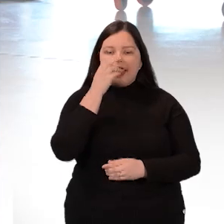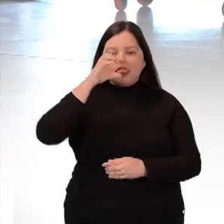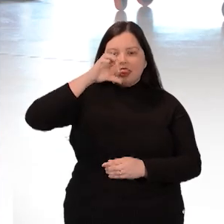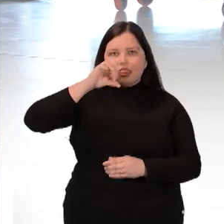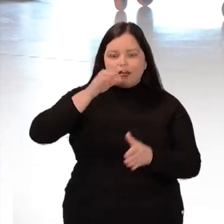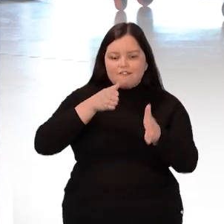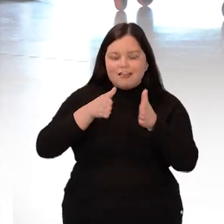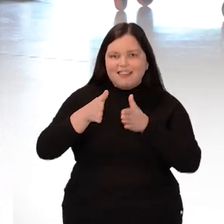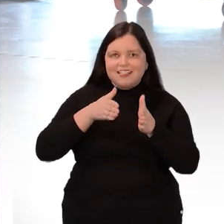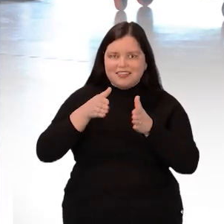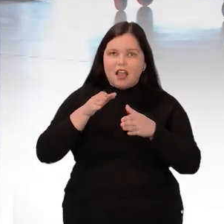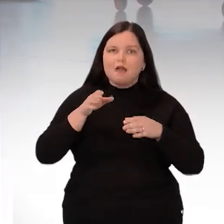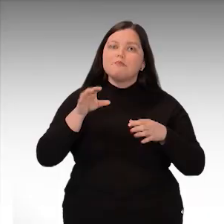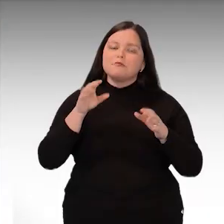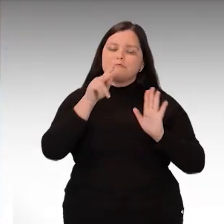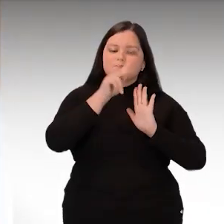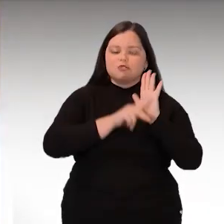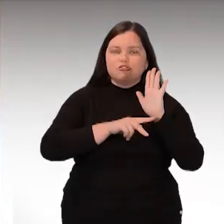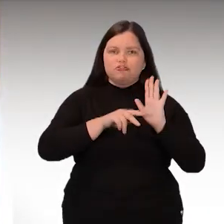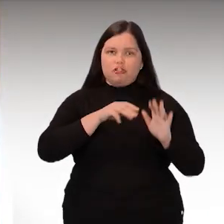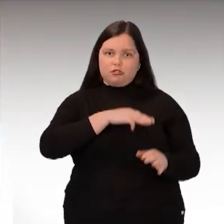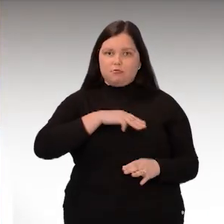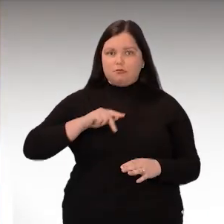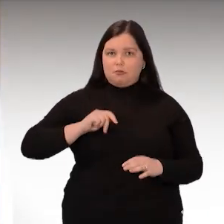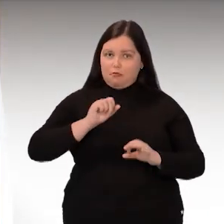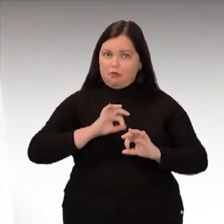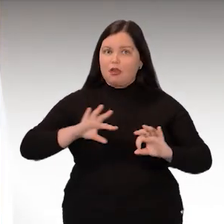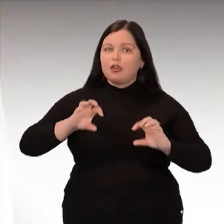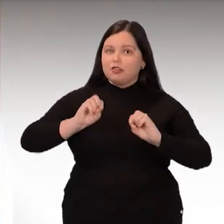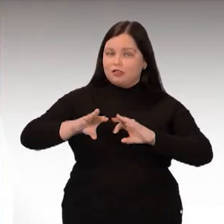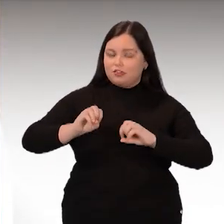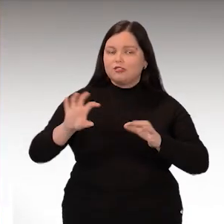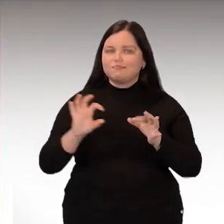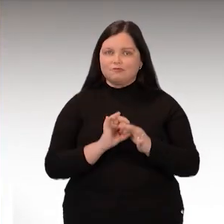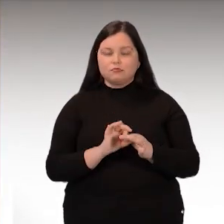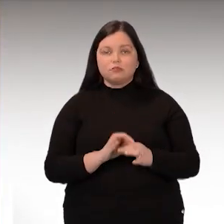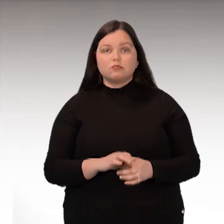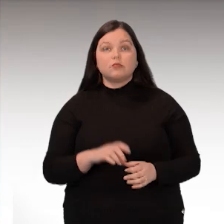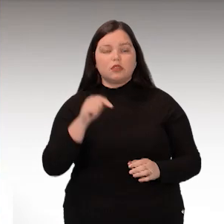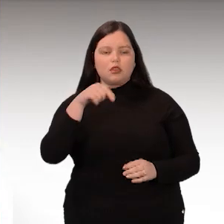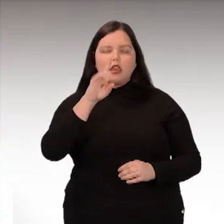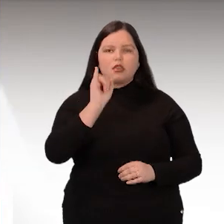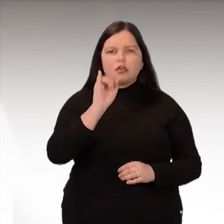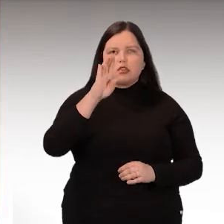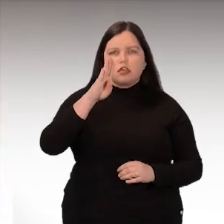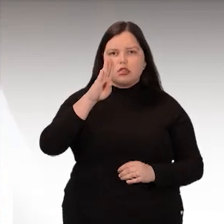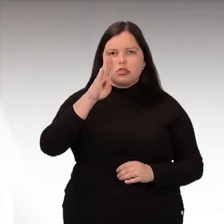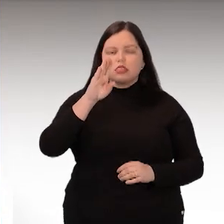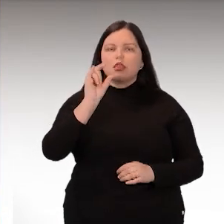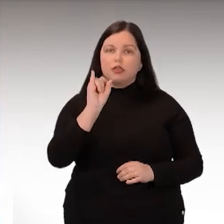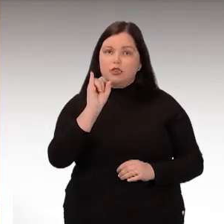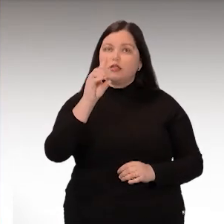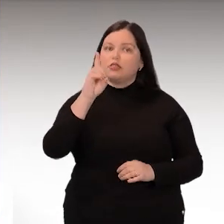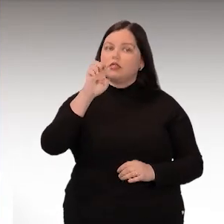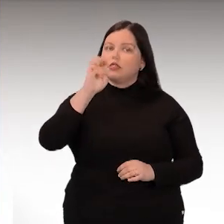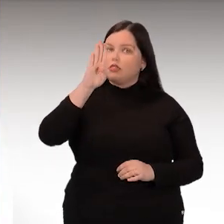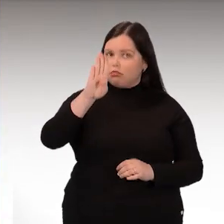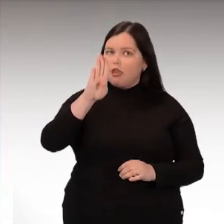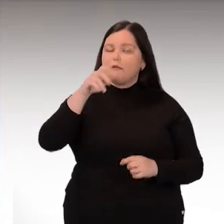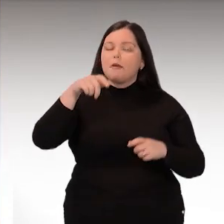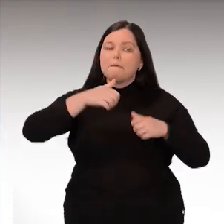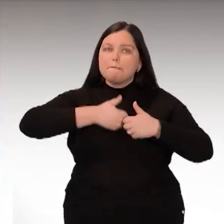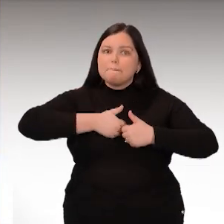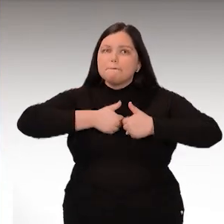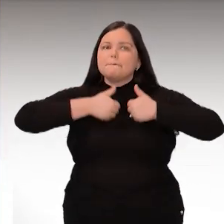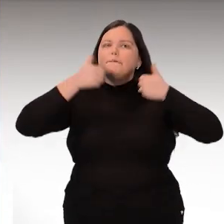etapa do projeto MPDUC. Mais importante do que o IDEB, o IDEB, na verdade, é o resultado final de um trabalho. É que o trabalho melhore na região,